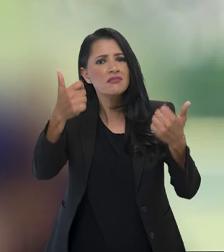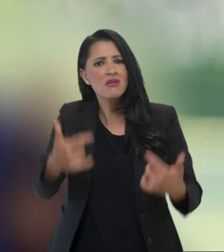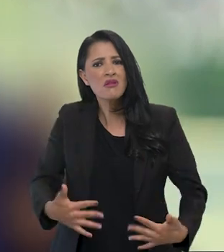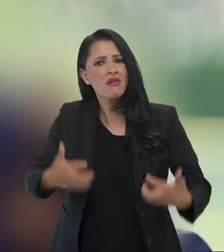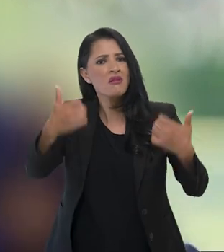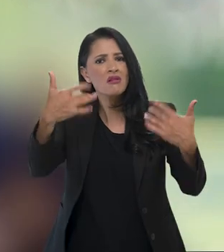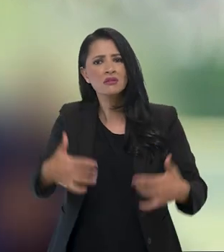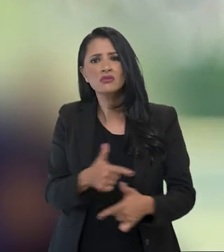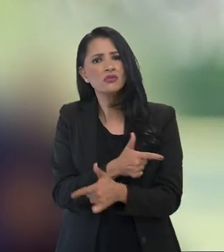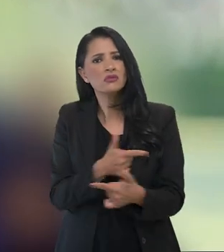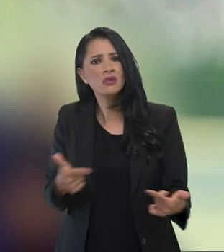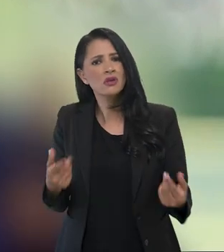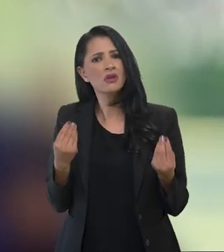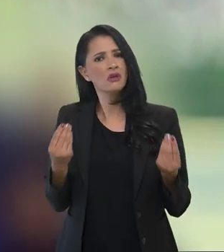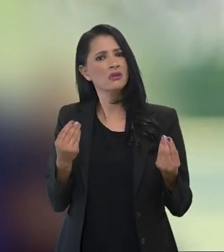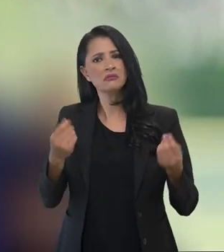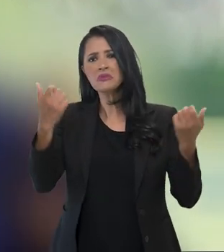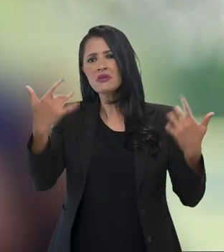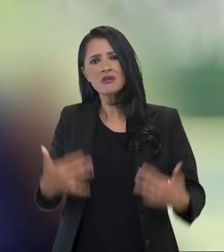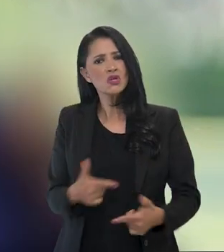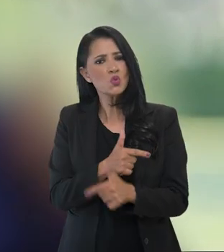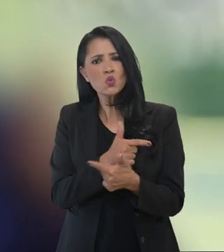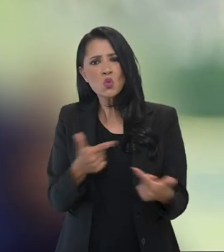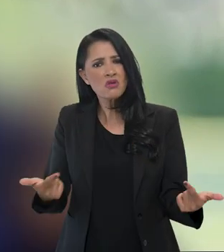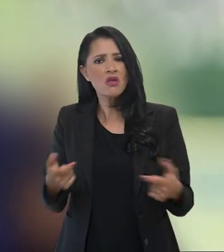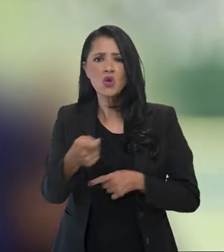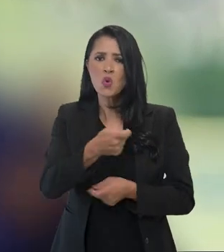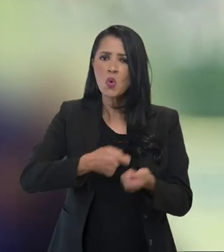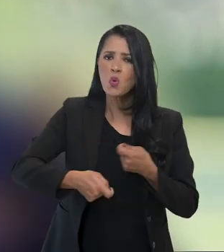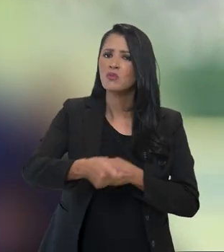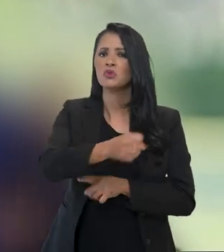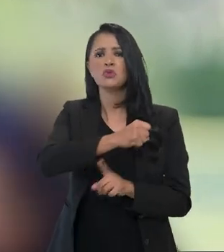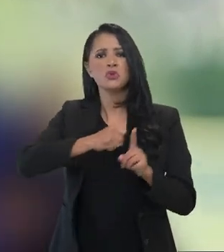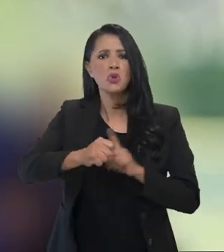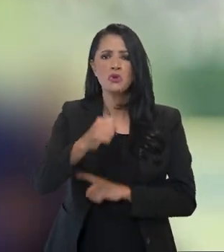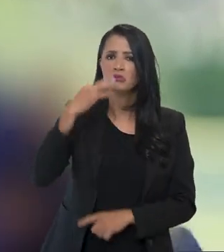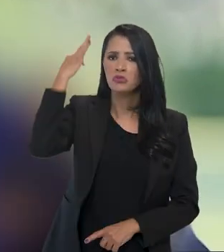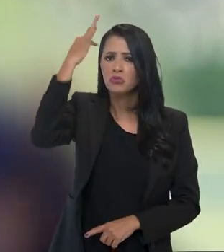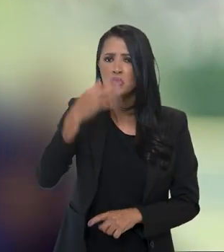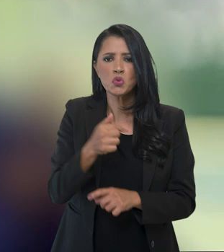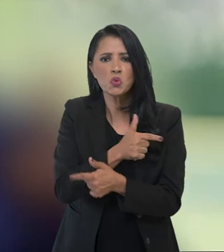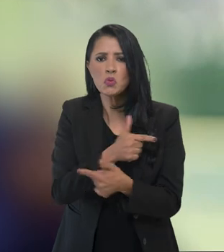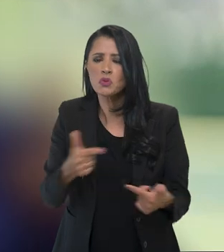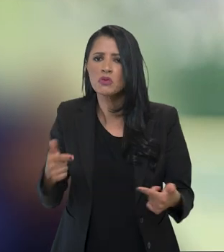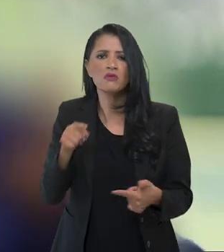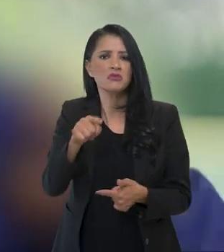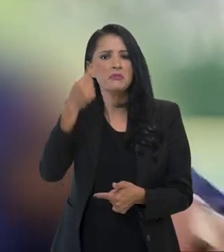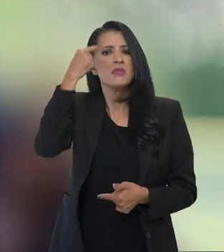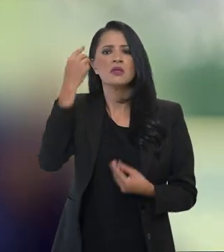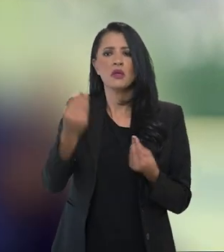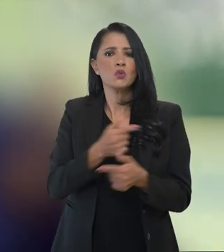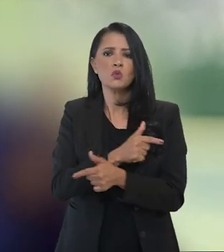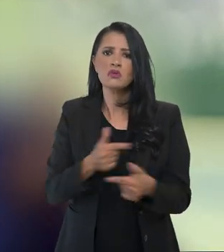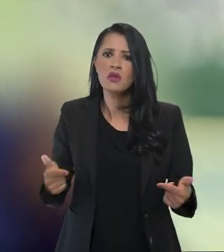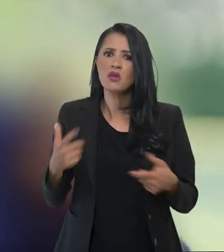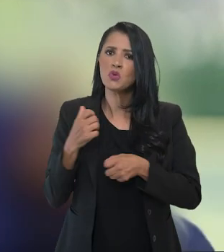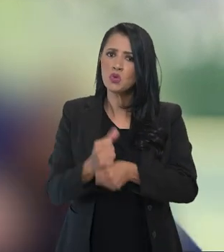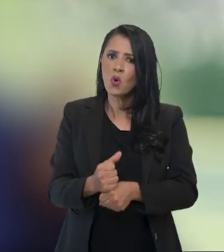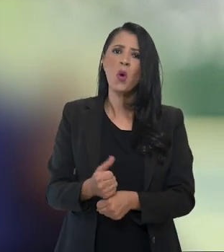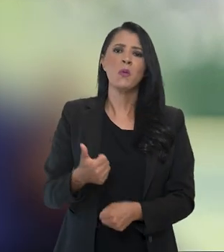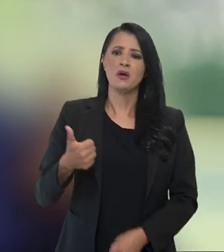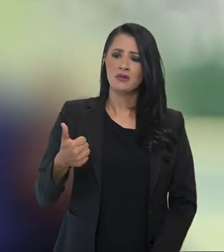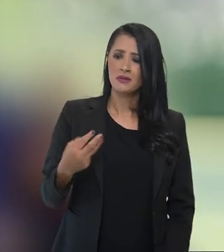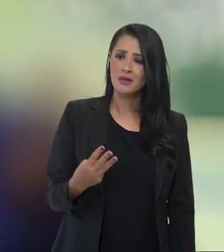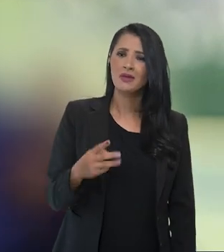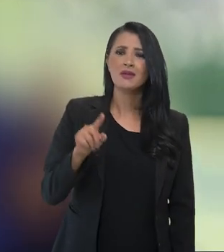nenhuma explicação, nenhuma explicação econômica, sociológica, filosófica, do que você quiser pensar